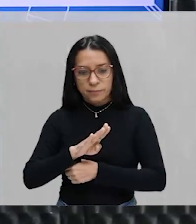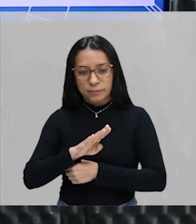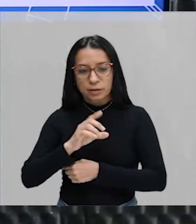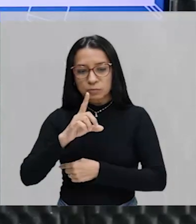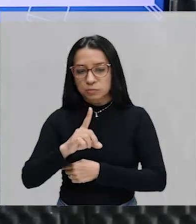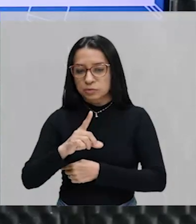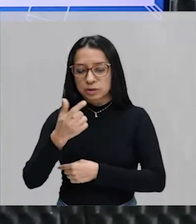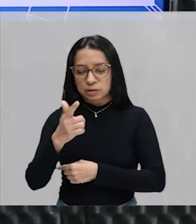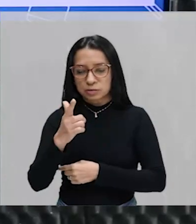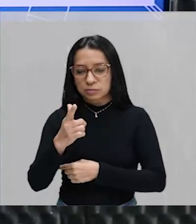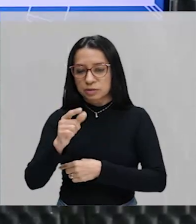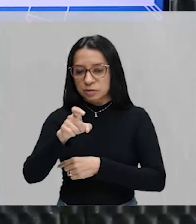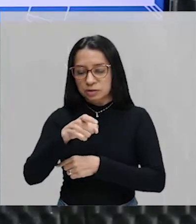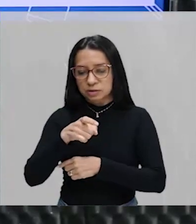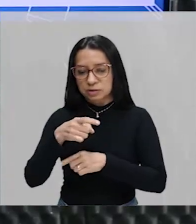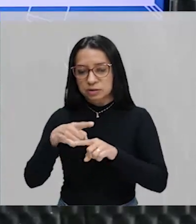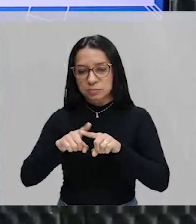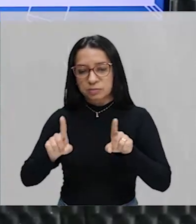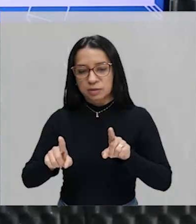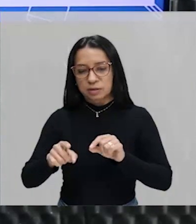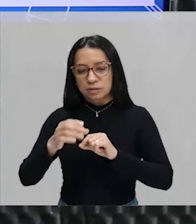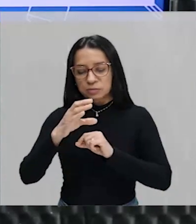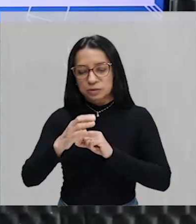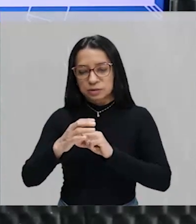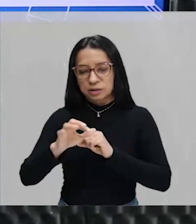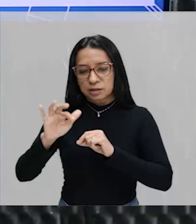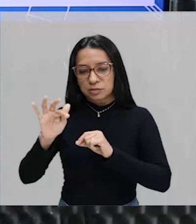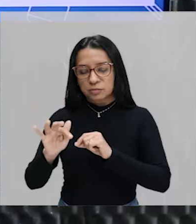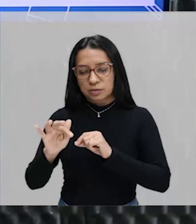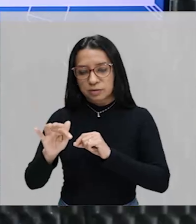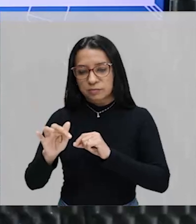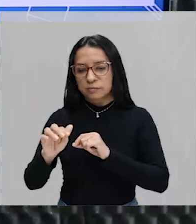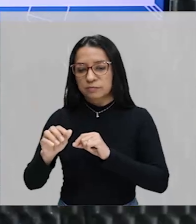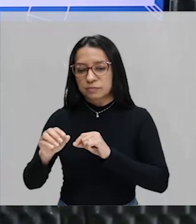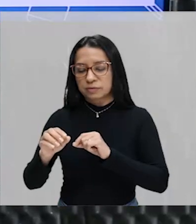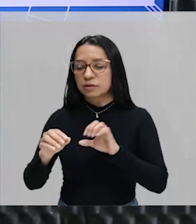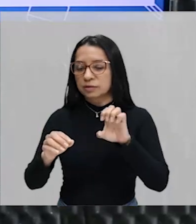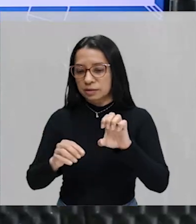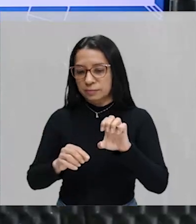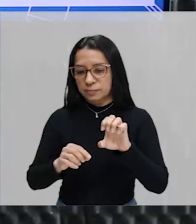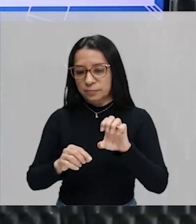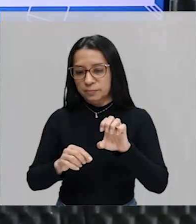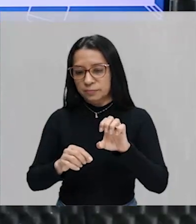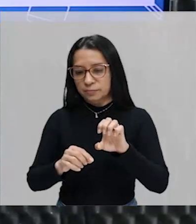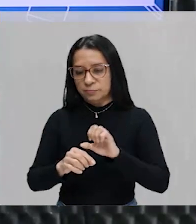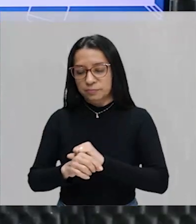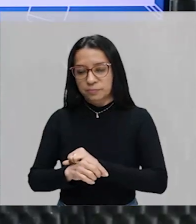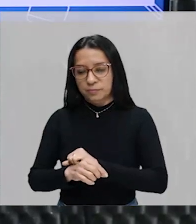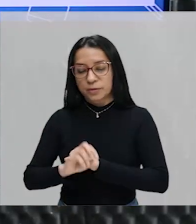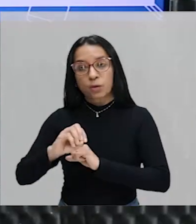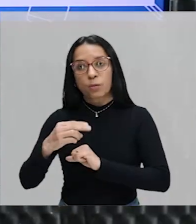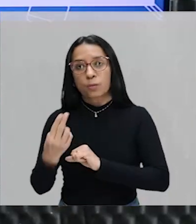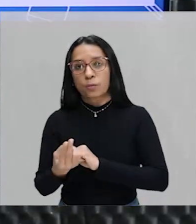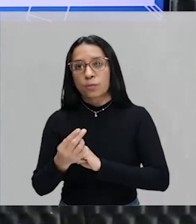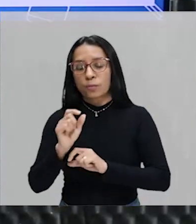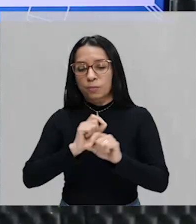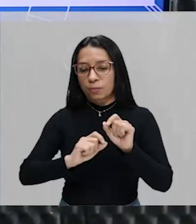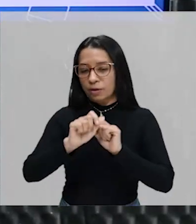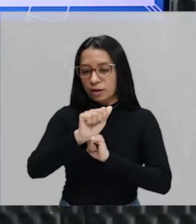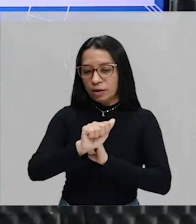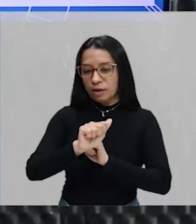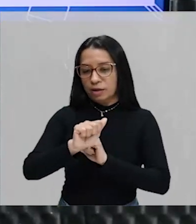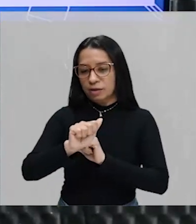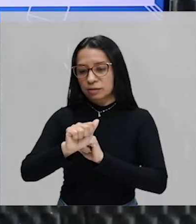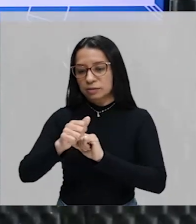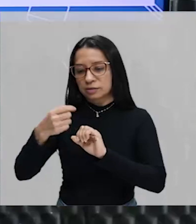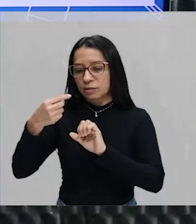X, mas tanto o C quanto o F estarão. E, por fim, C inter X é A, F, H, ou seja, A não está